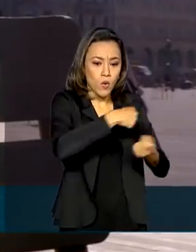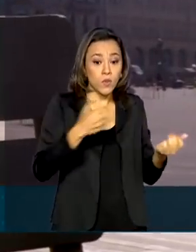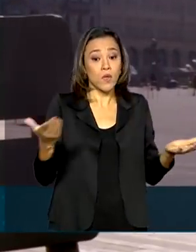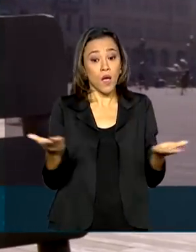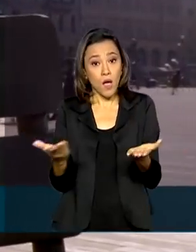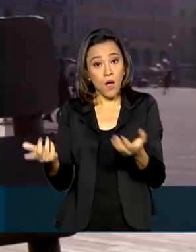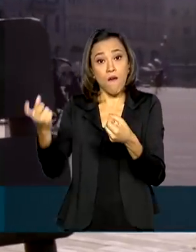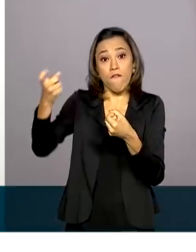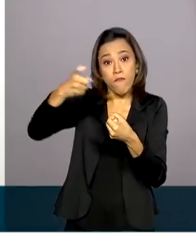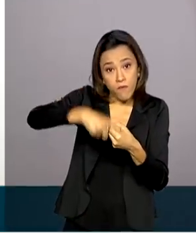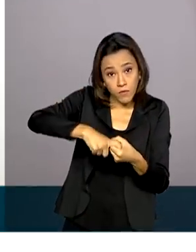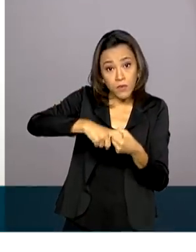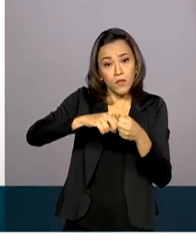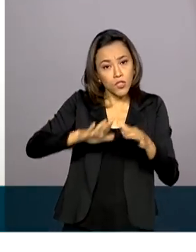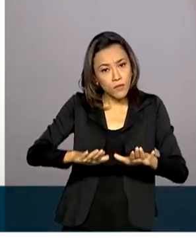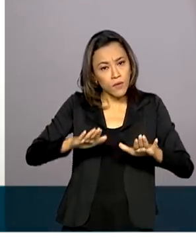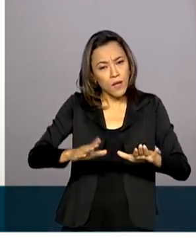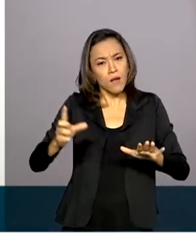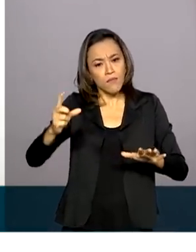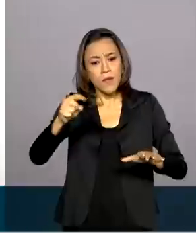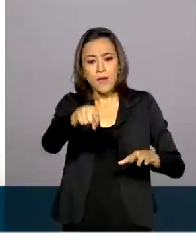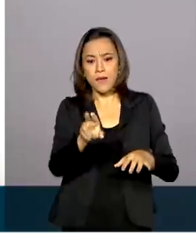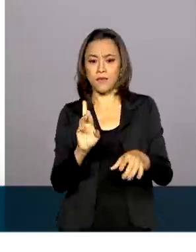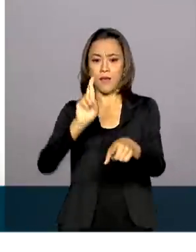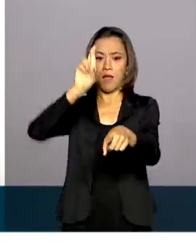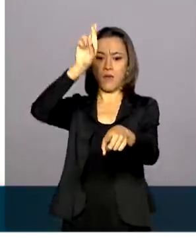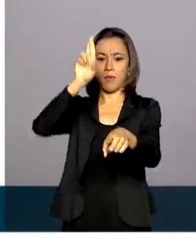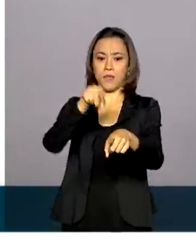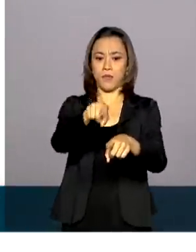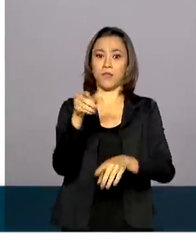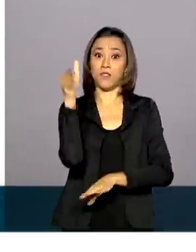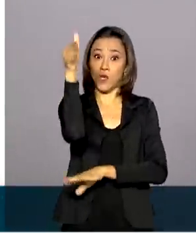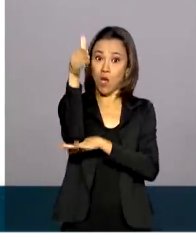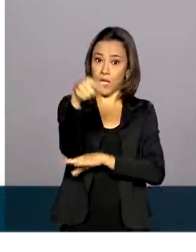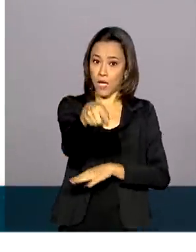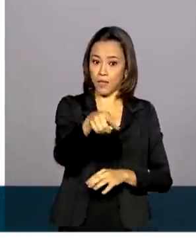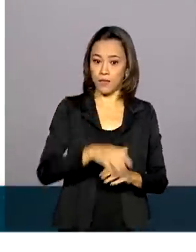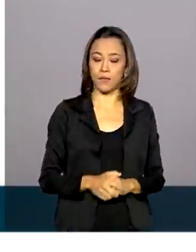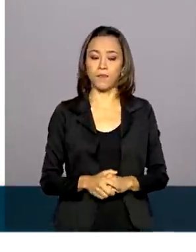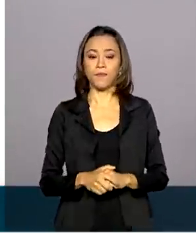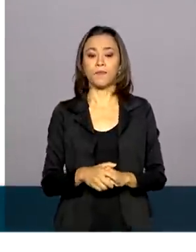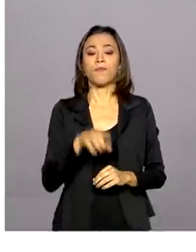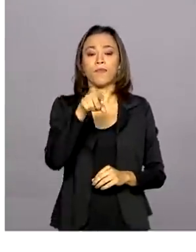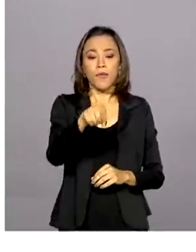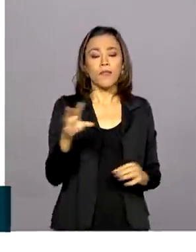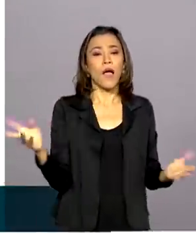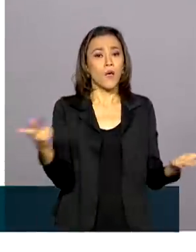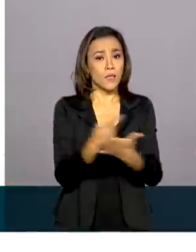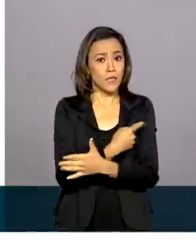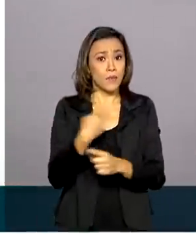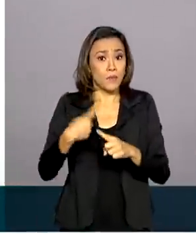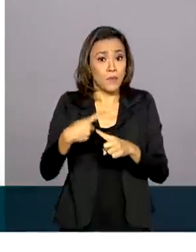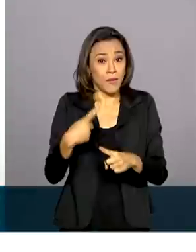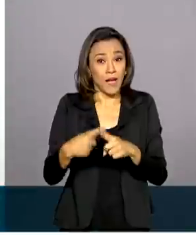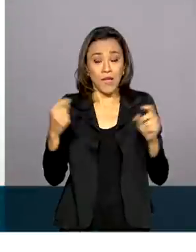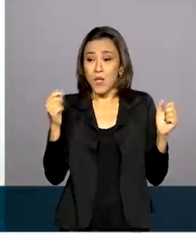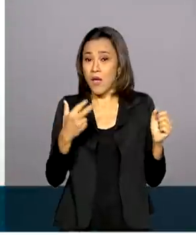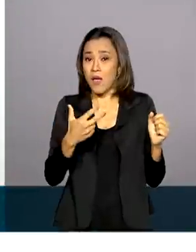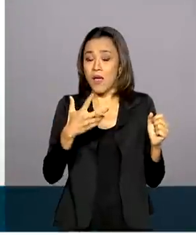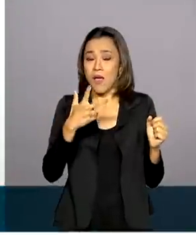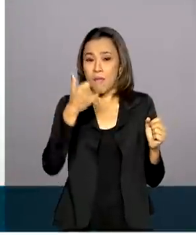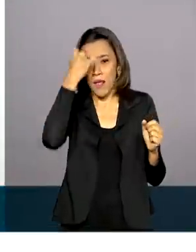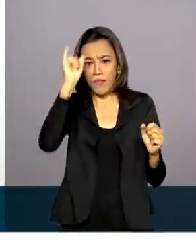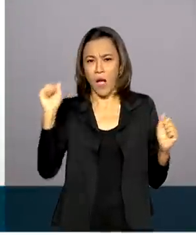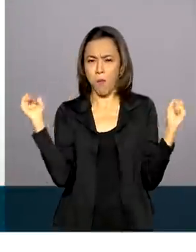período de pandemia, segundo este representante de uma rede de hotéis. Sofrendo bastante pela questão da aglomeração, mas com uma